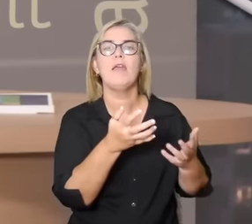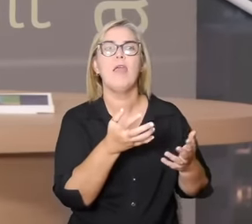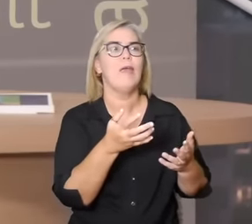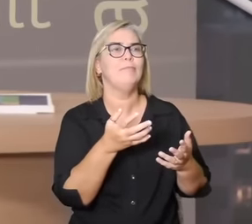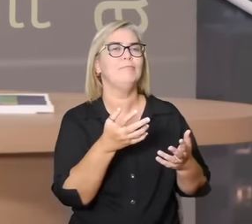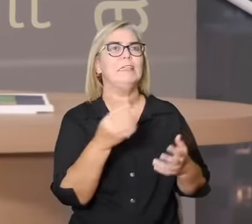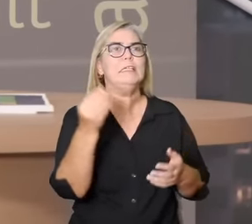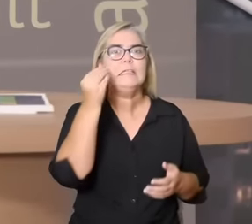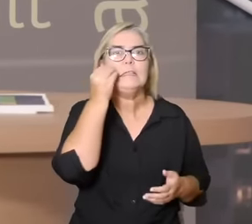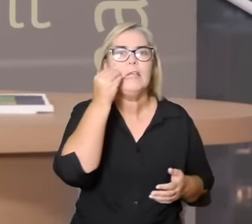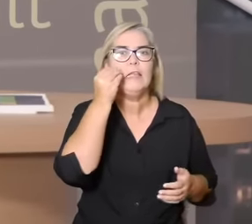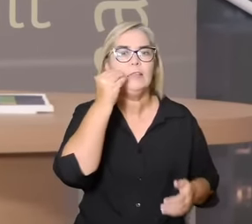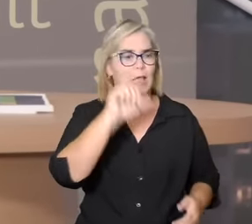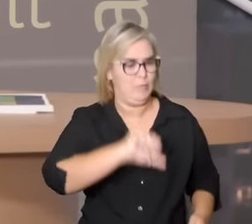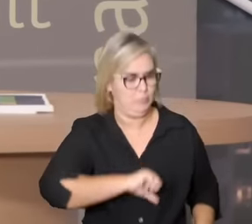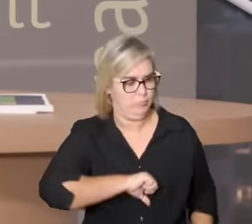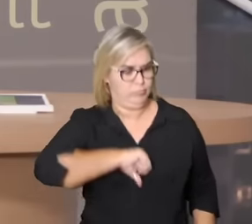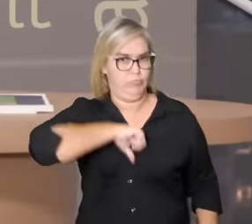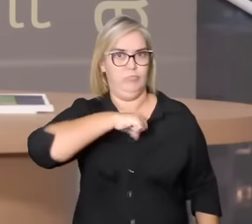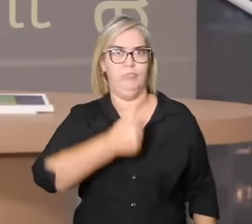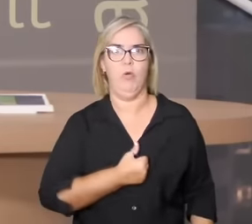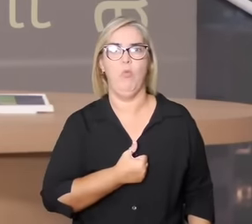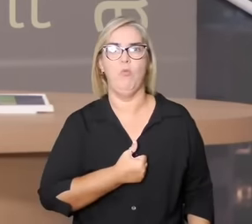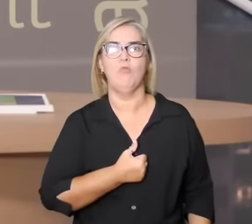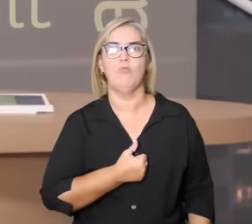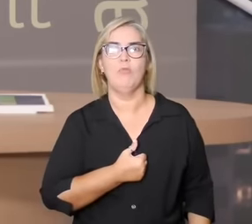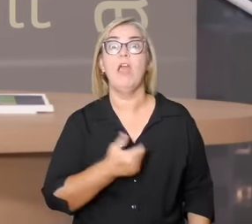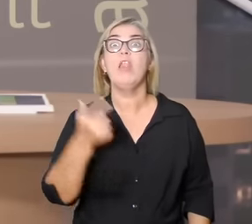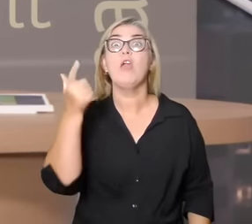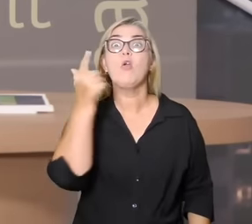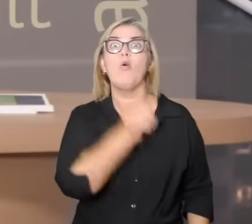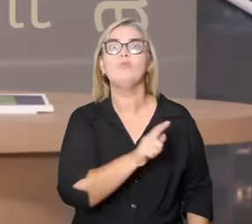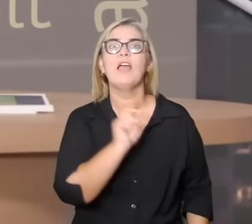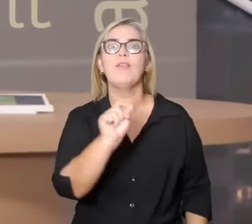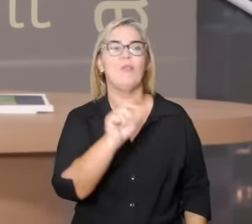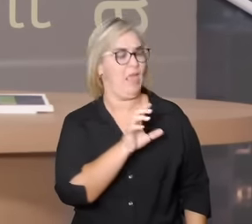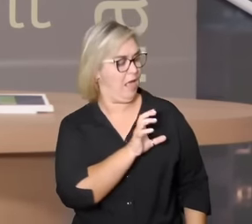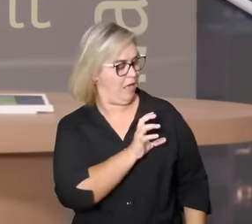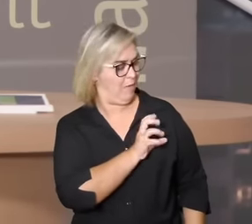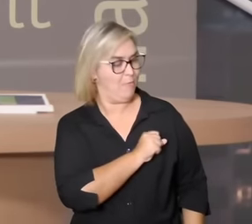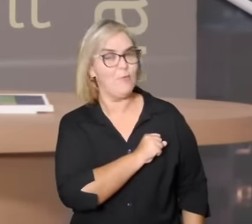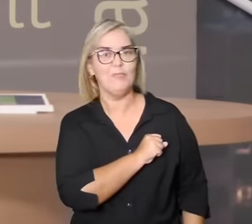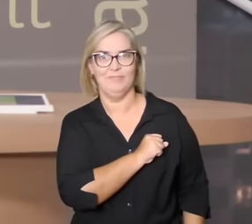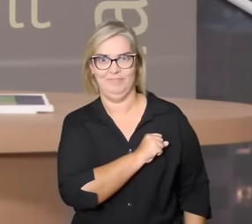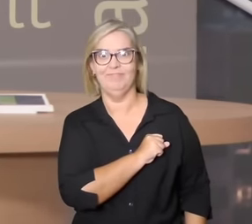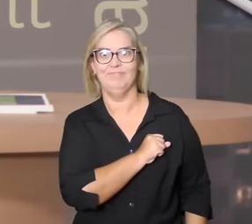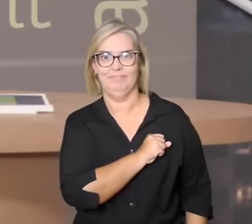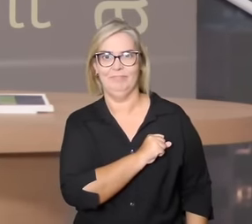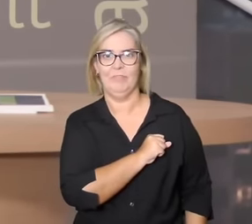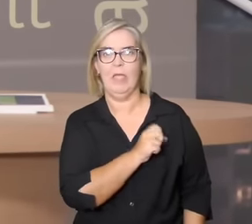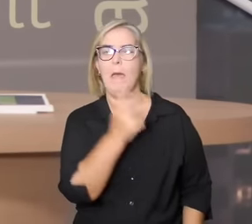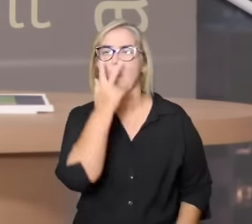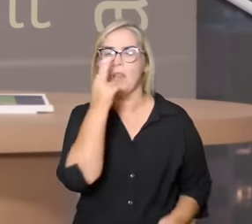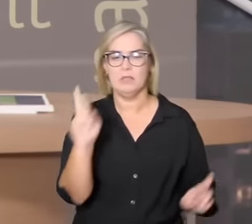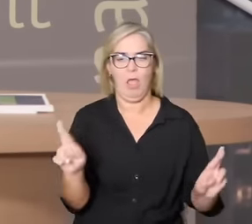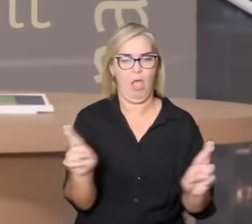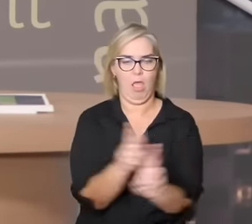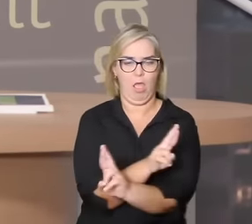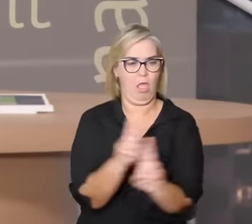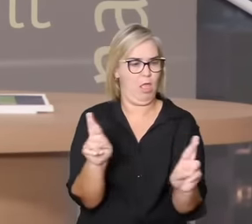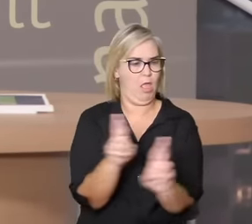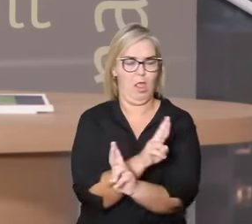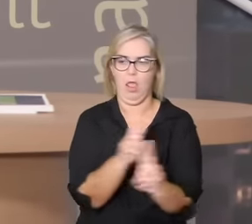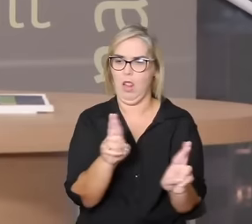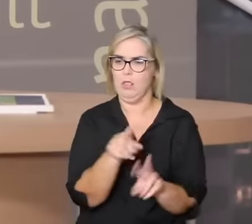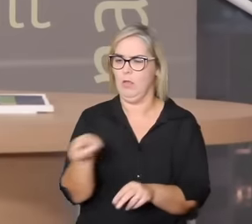e se restitui por conta do amor. O amor restaura. Então, a relação com o poder é como se o